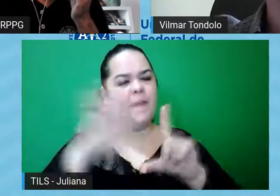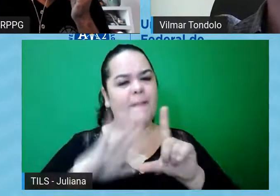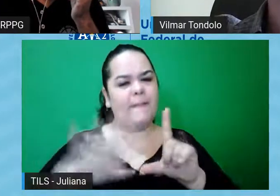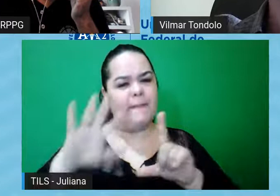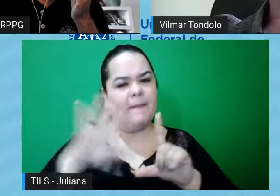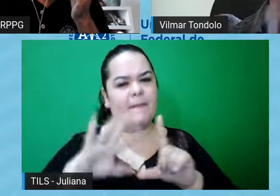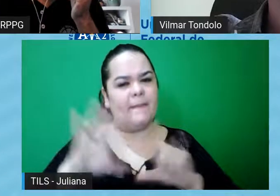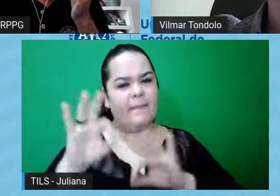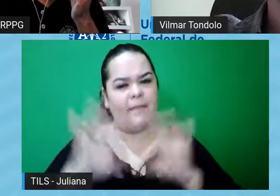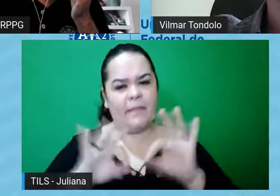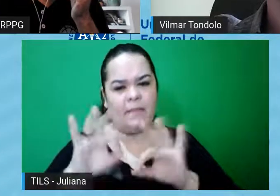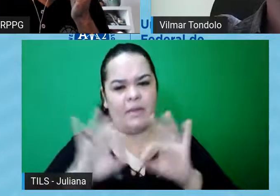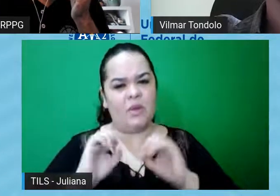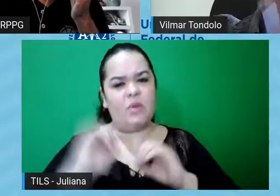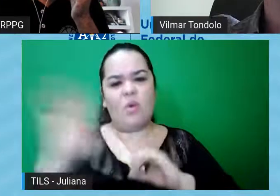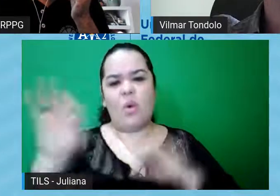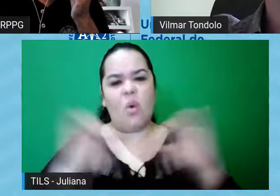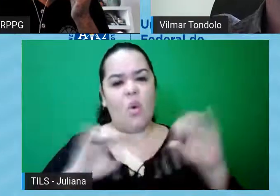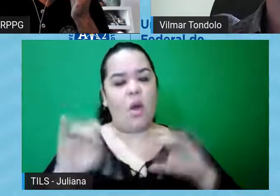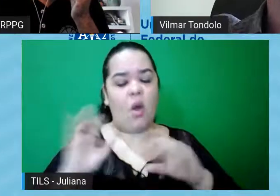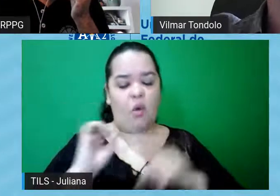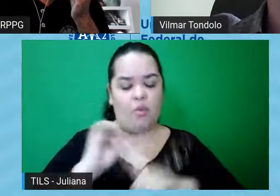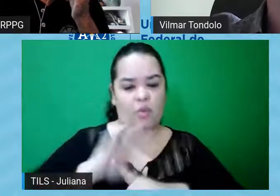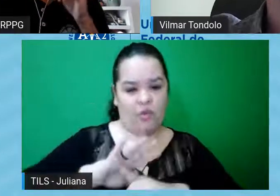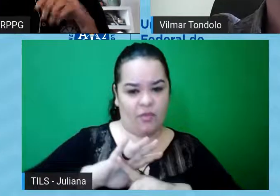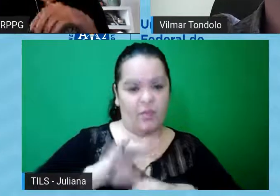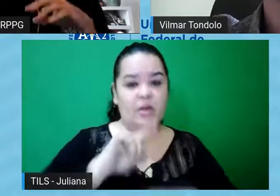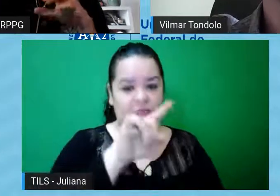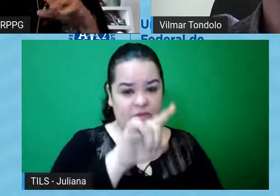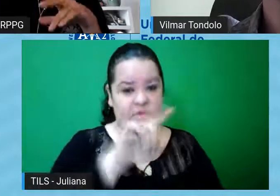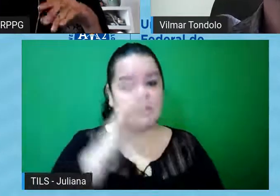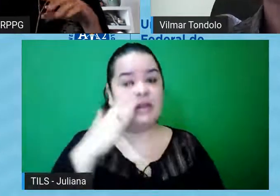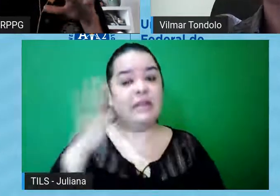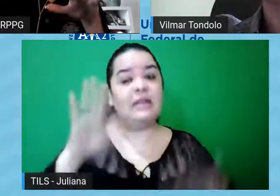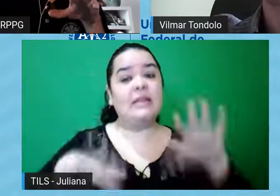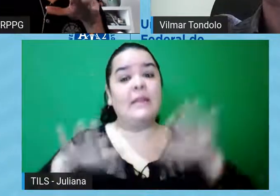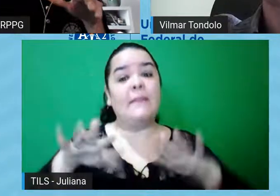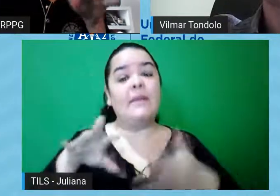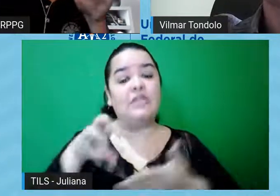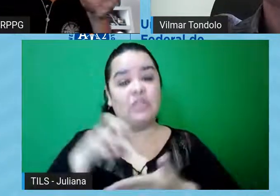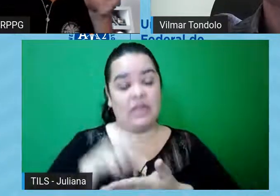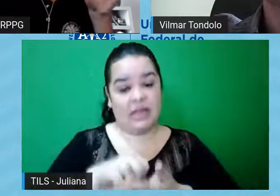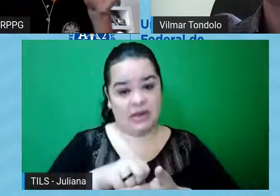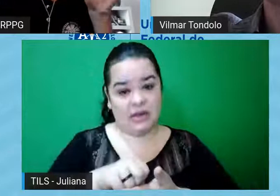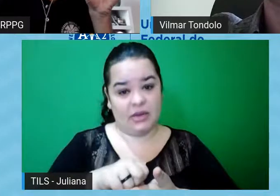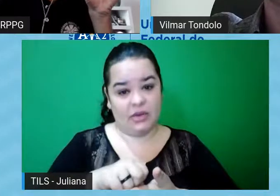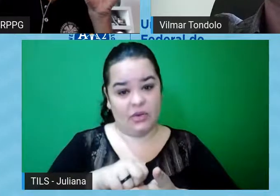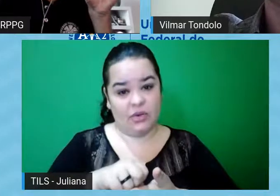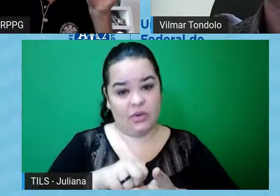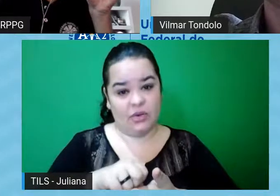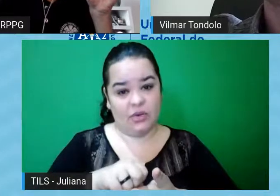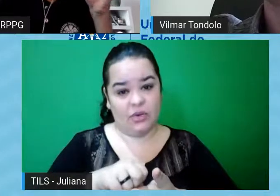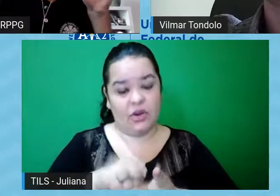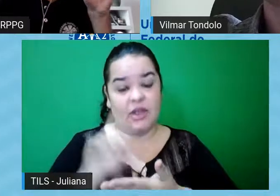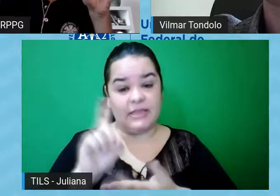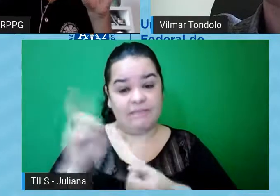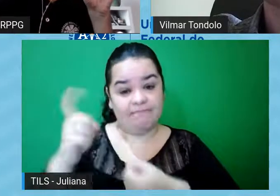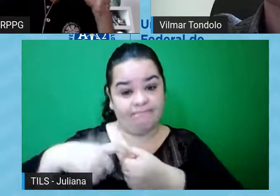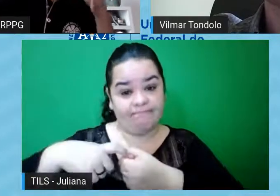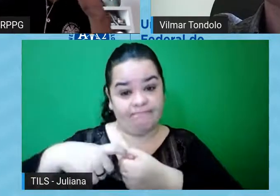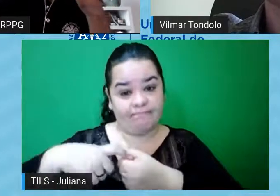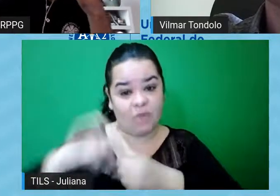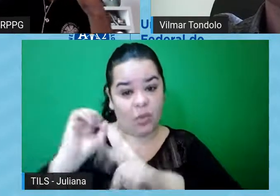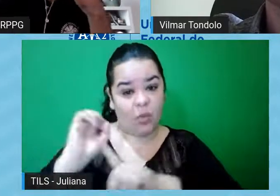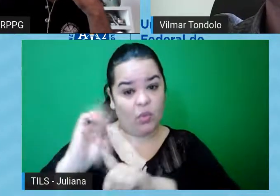projetos vão para qualquer CEP, ou vem para a UFPEL, né, você colocasse que depende do cadastro, né. É, não, uma vez feita a vinculação à Universidade